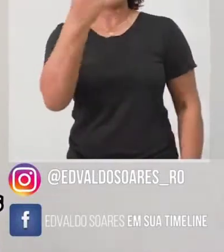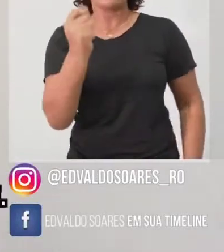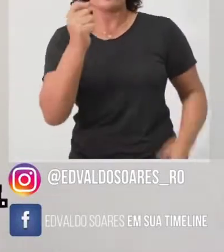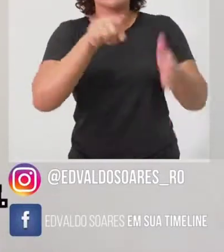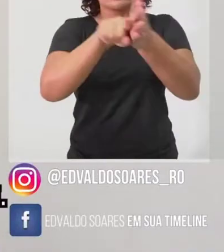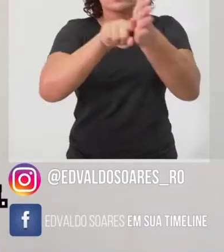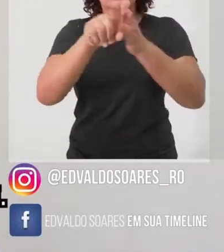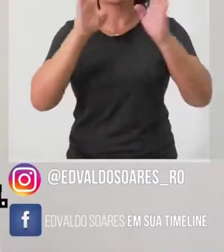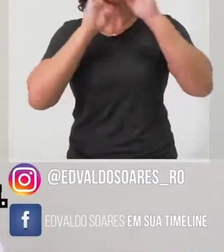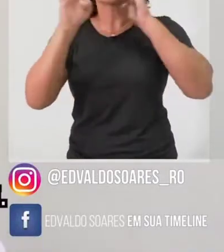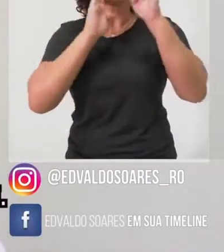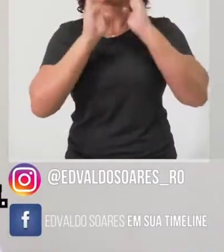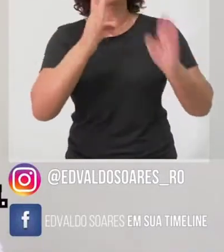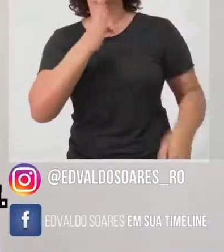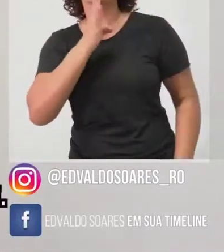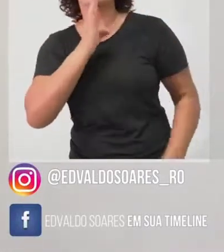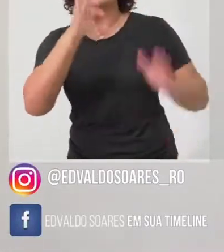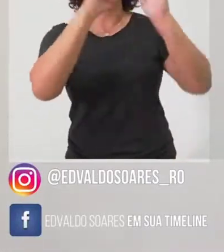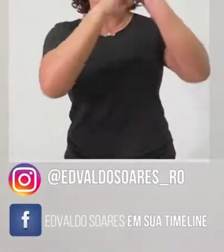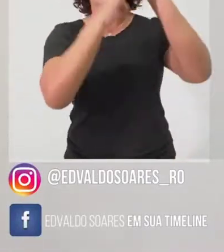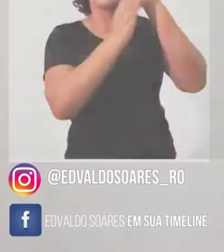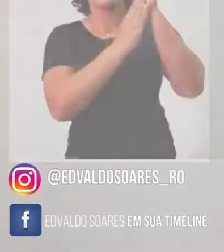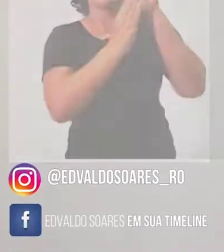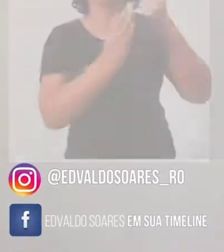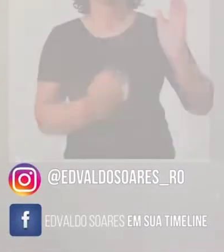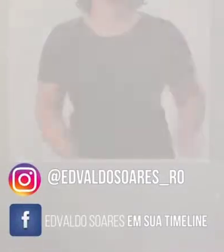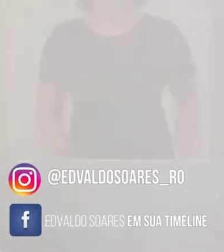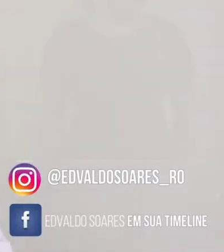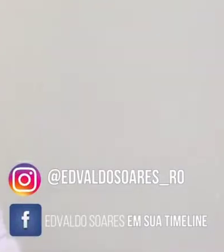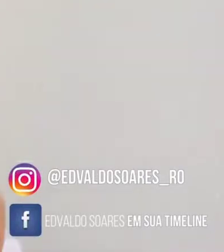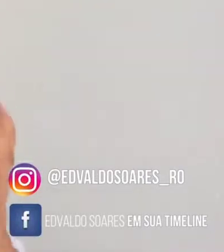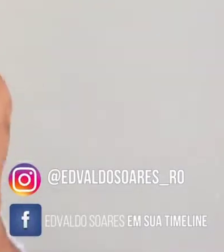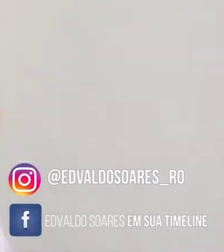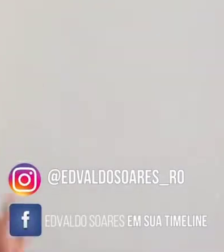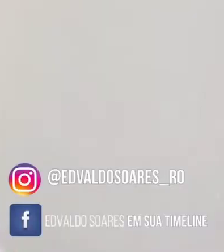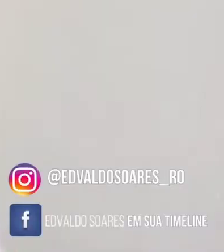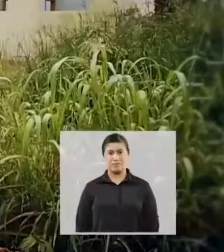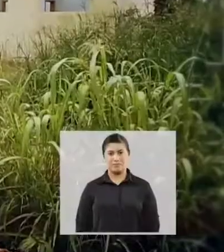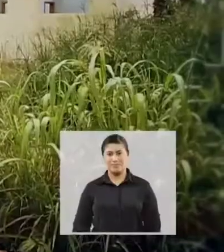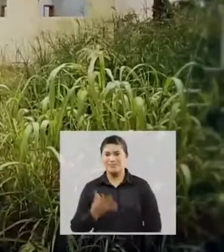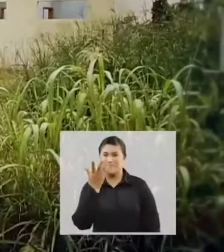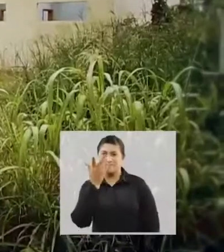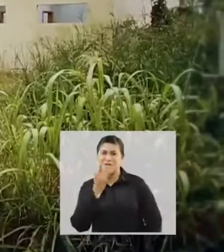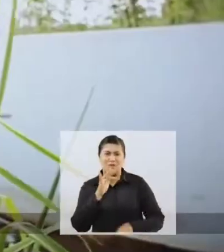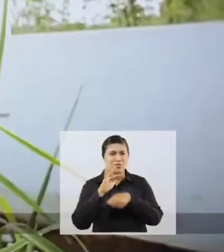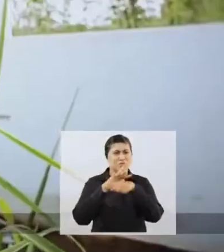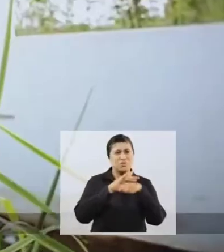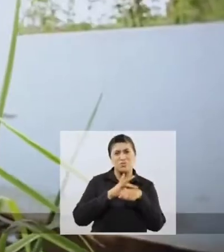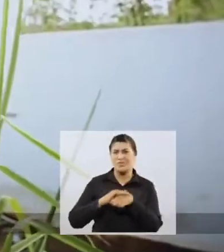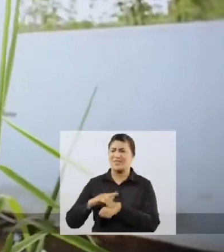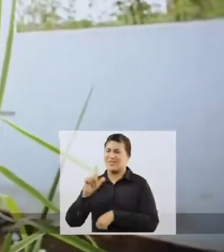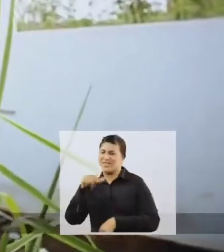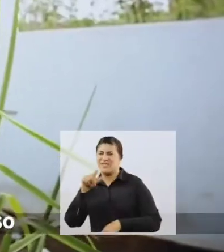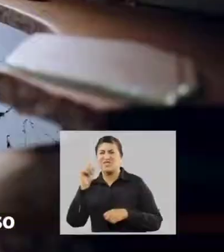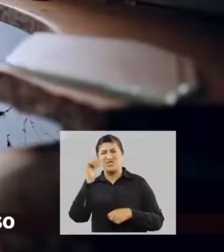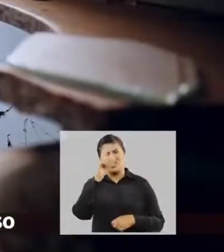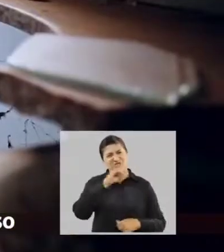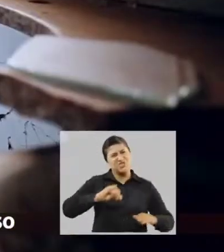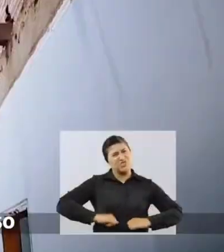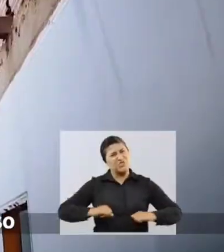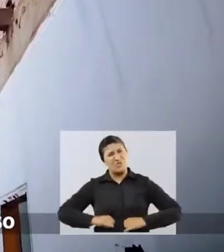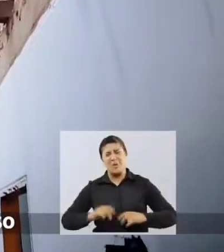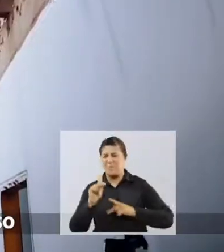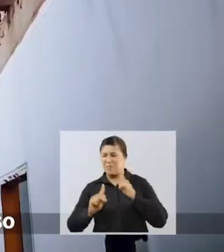redes sociais, Edivaldo Soares, em sua timeline e fique sabendo mais sobre os nossos projetos. Criança, a doença aqui é um sacrifício. A